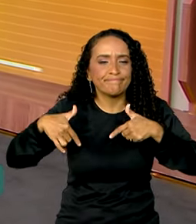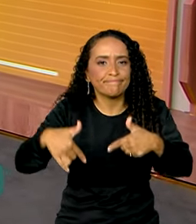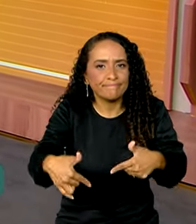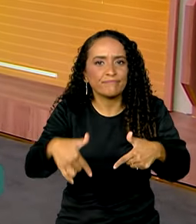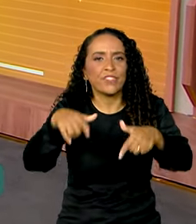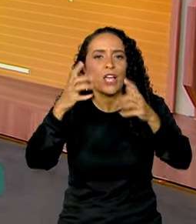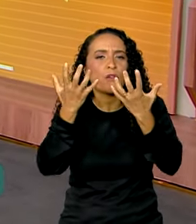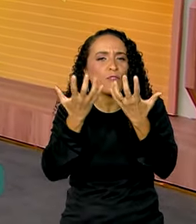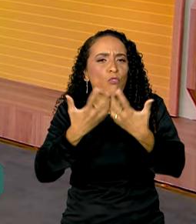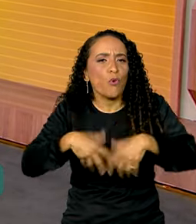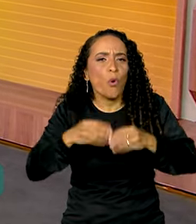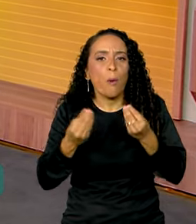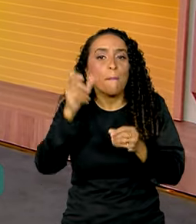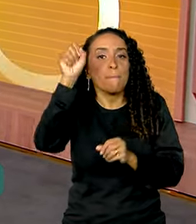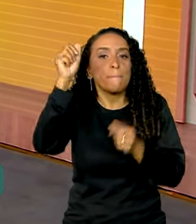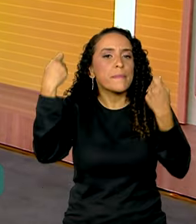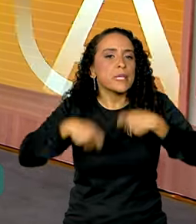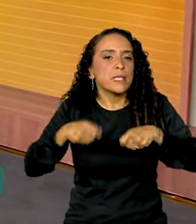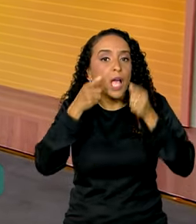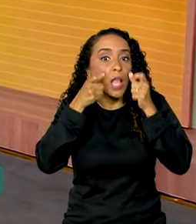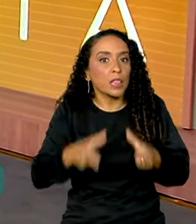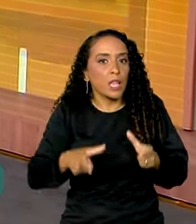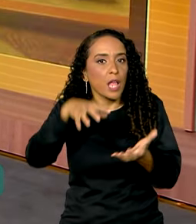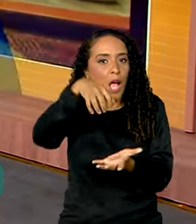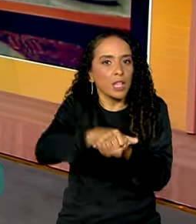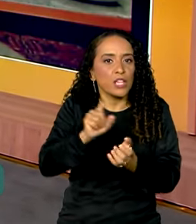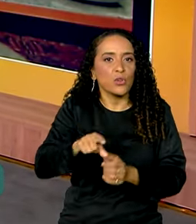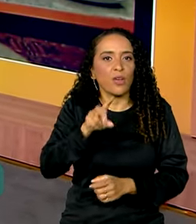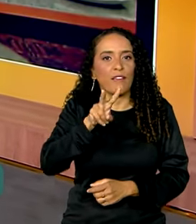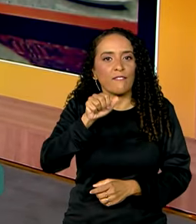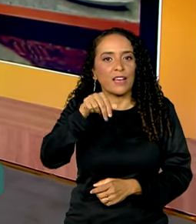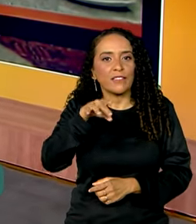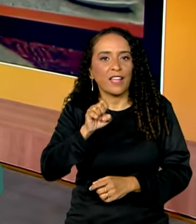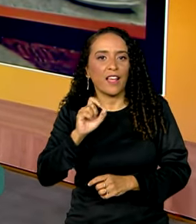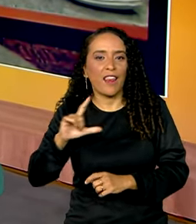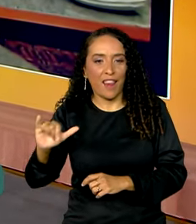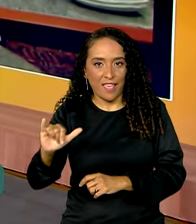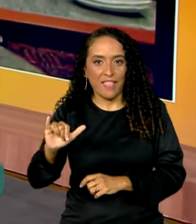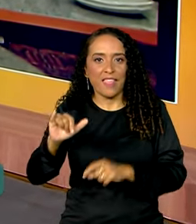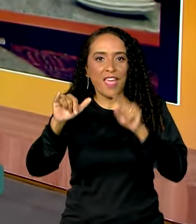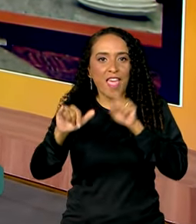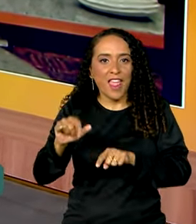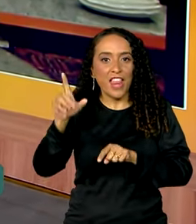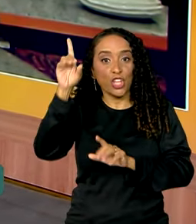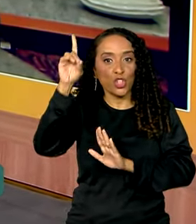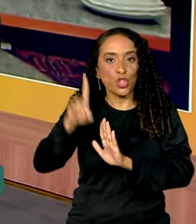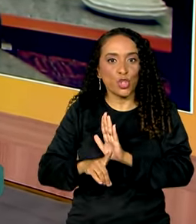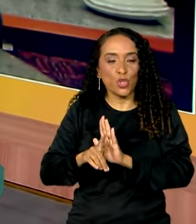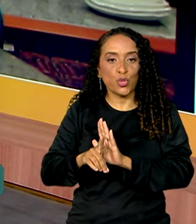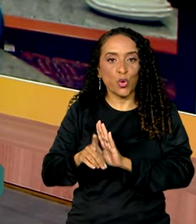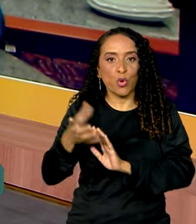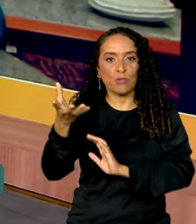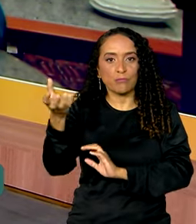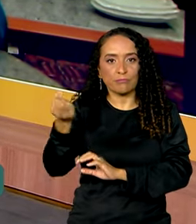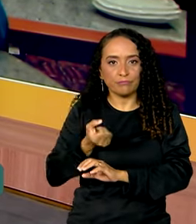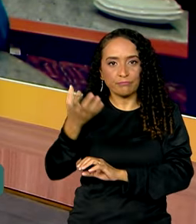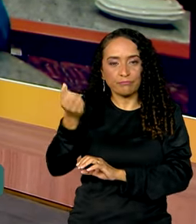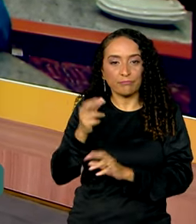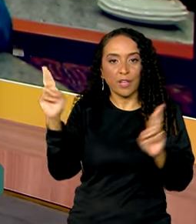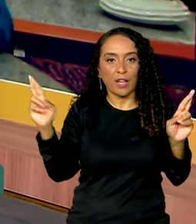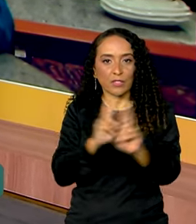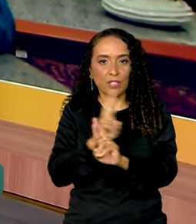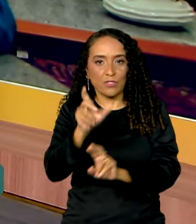-tarefa e quem precisa ficar atento ao cadastro é Vanderlei Barbosa dos Santos, ele que é diretor de benefícios e